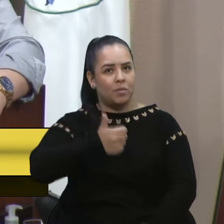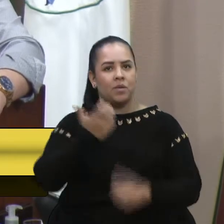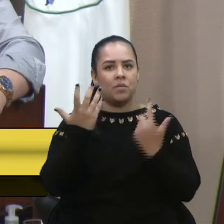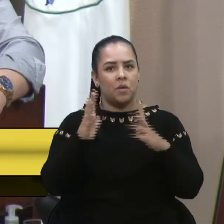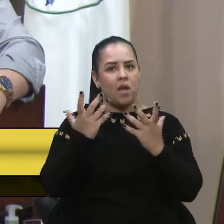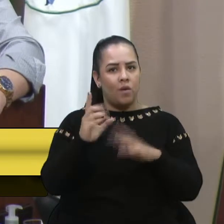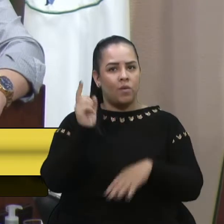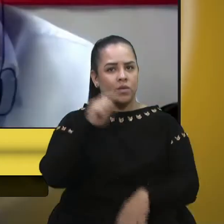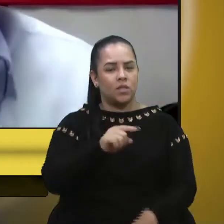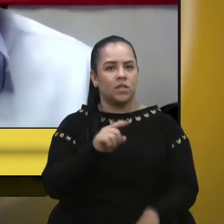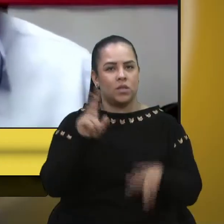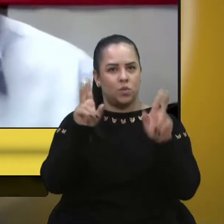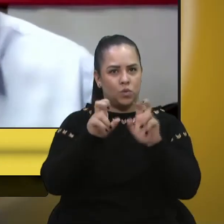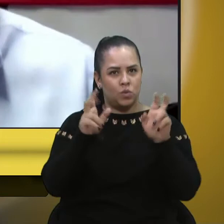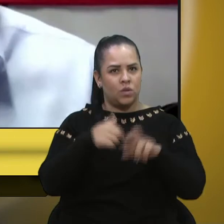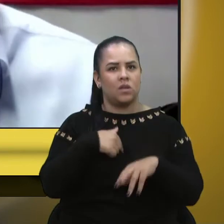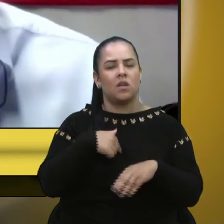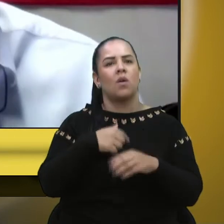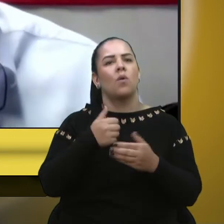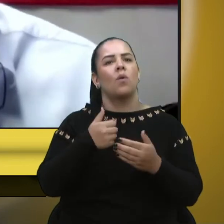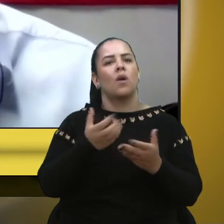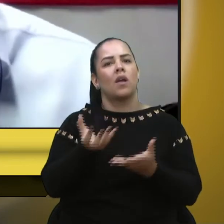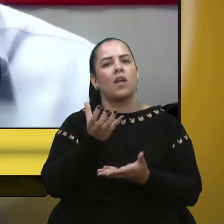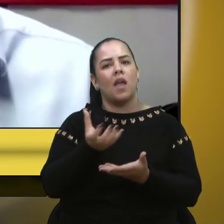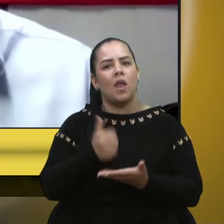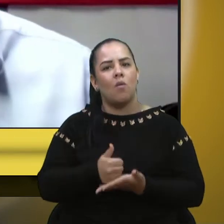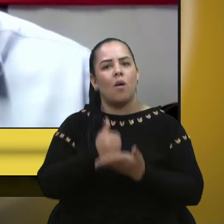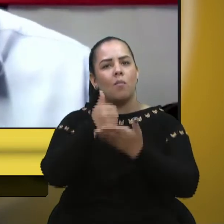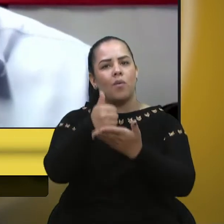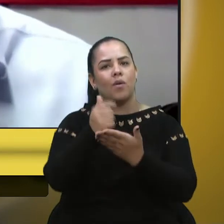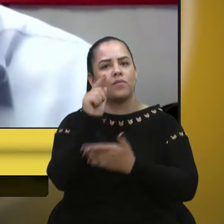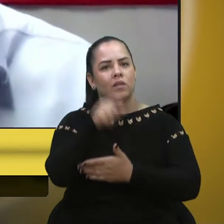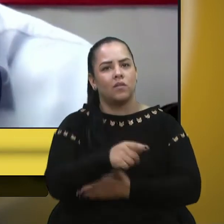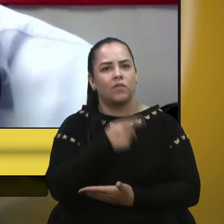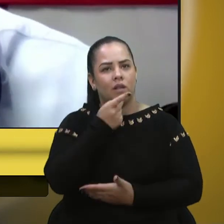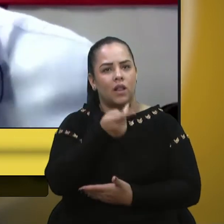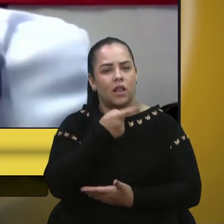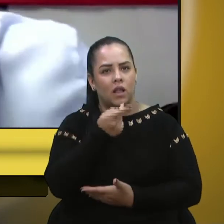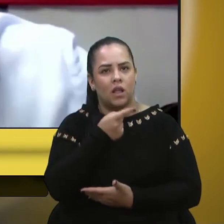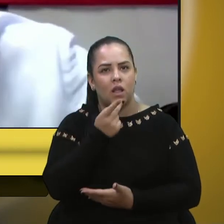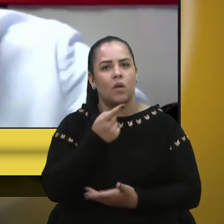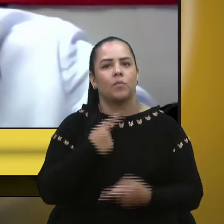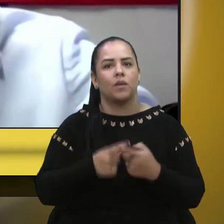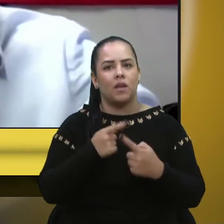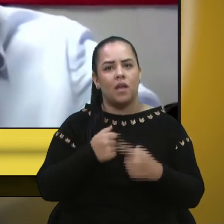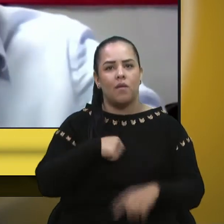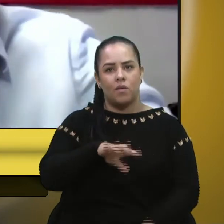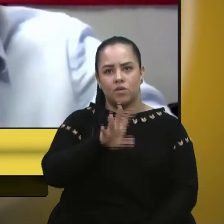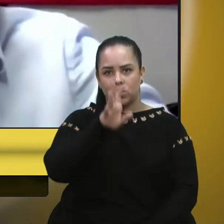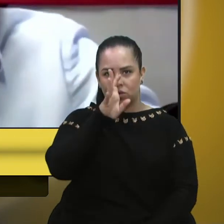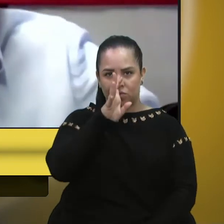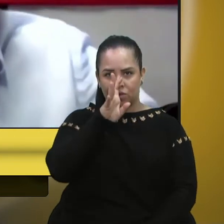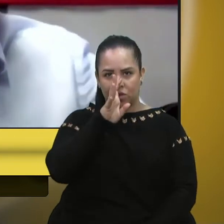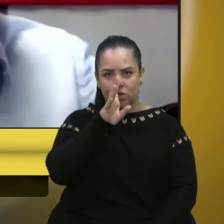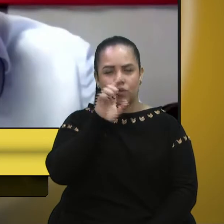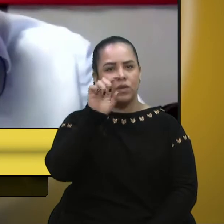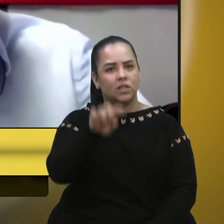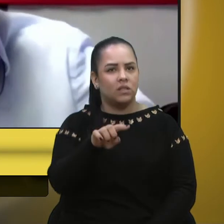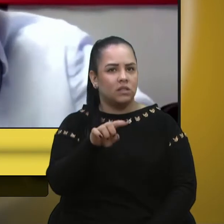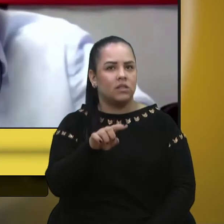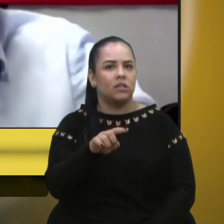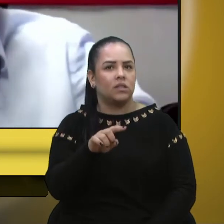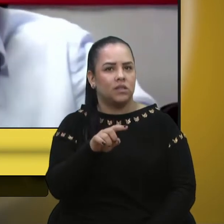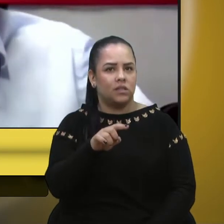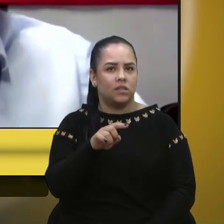e aqui eu quero me solidarizar à sua fala. Eu admiro a vossa excelência pela